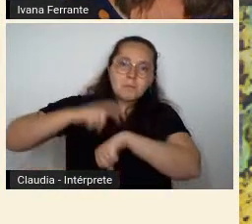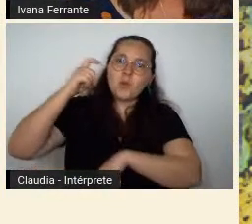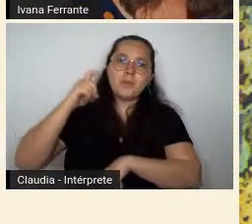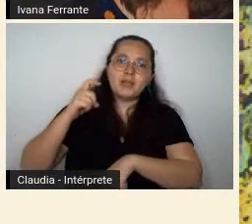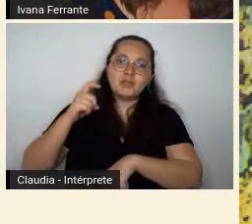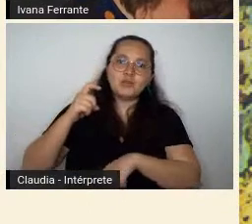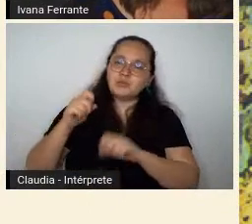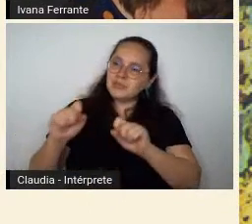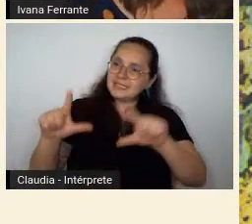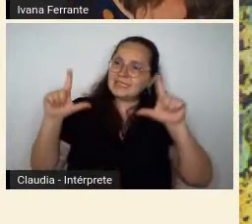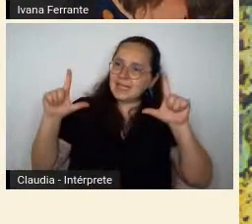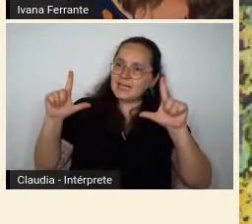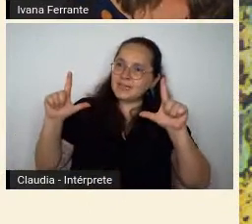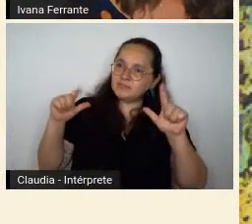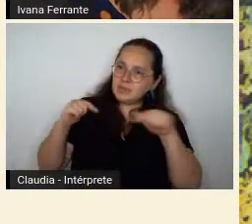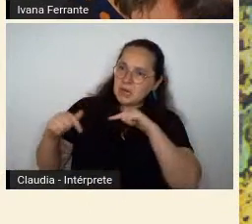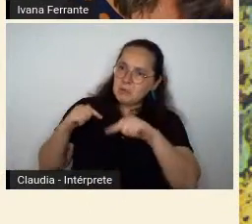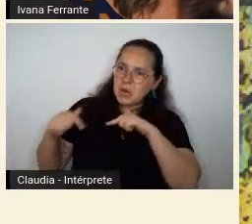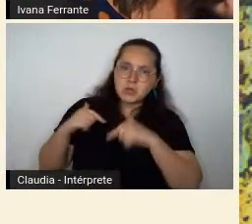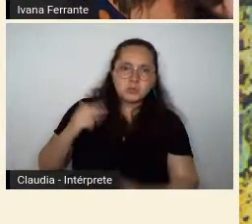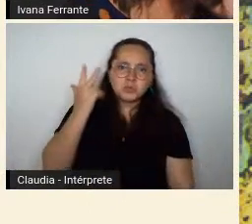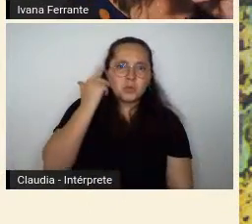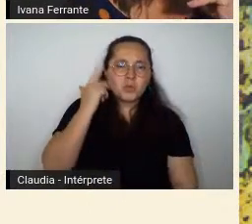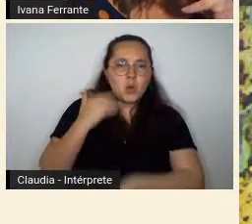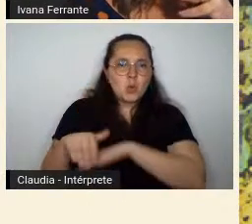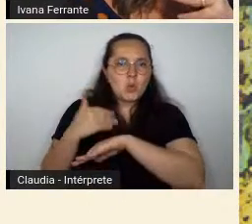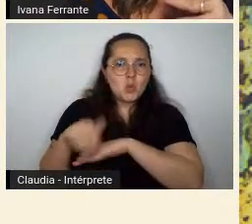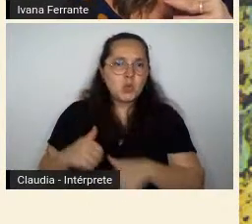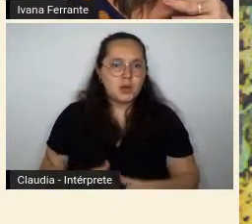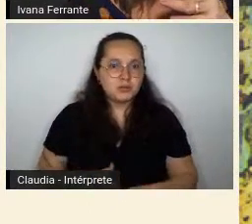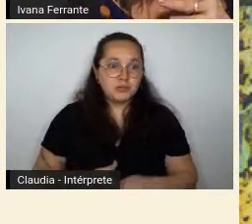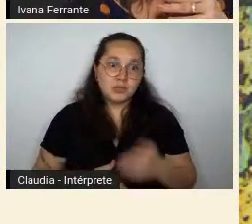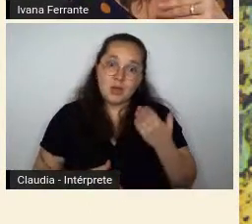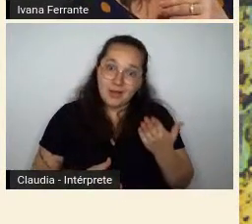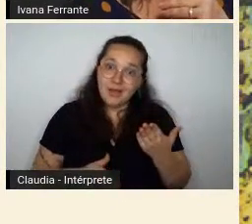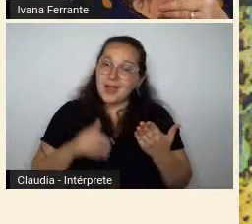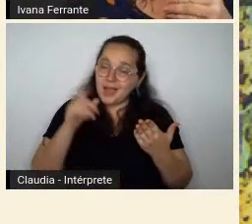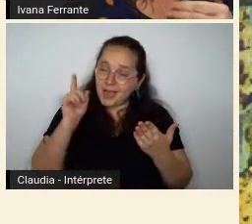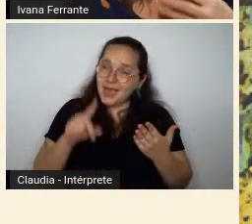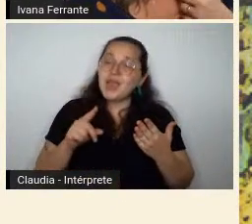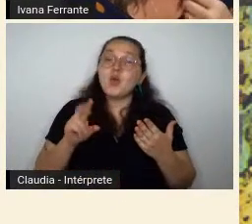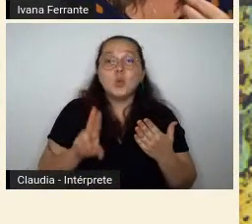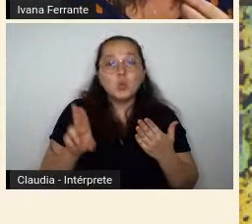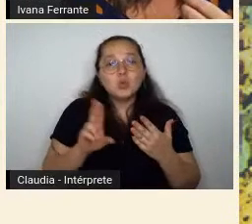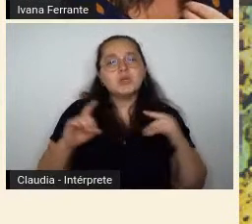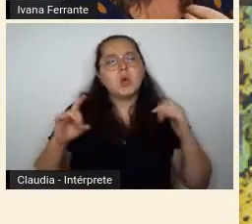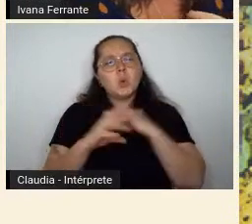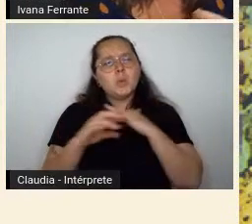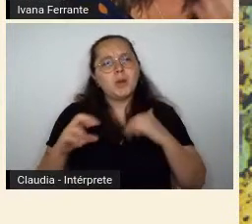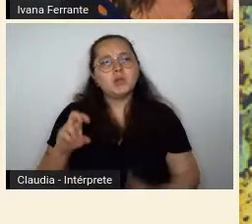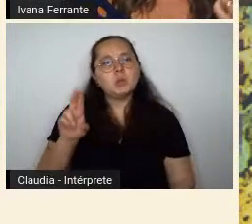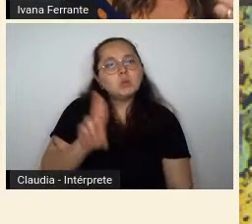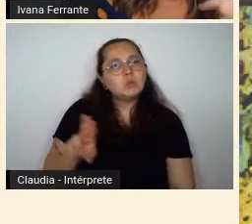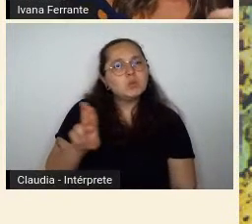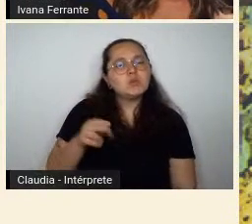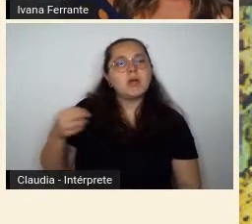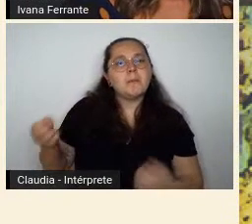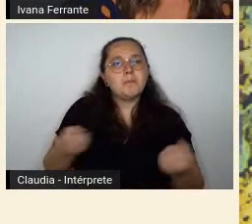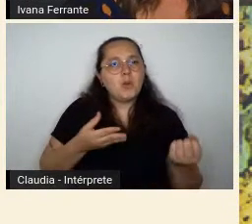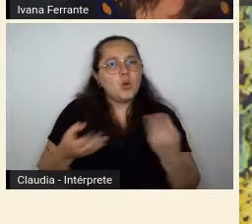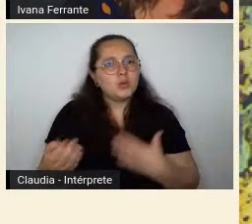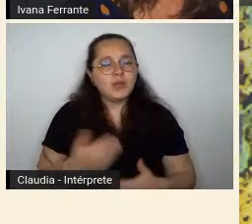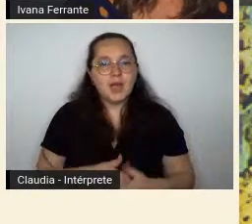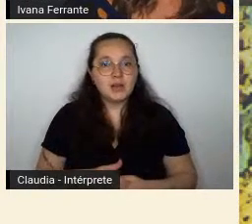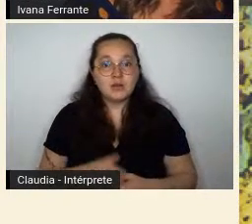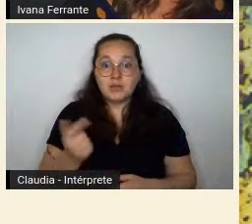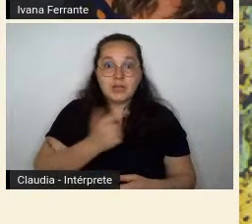trabalhadores de rua. Então, ela é urbana, ela é moderna, ela tem um diálogo muito interessante